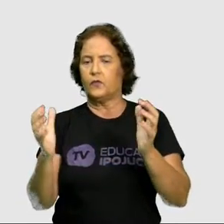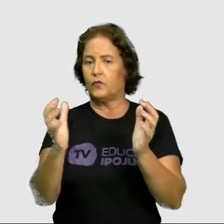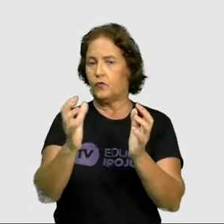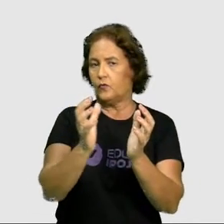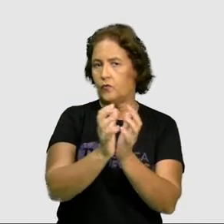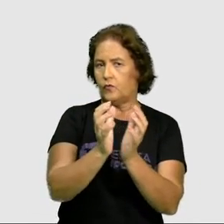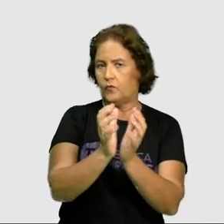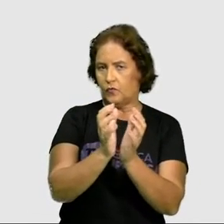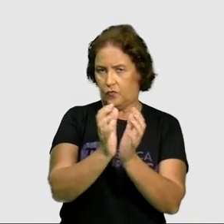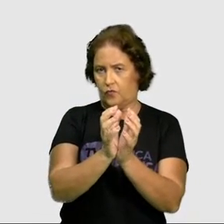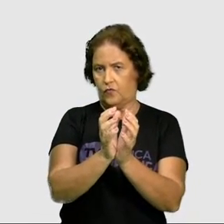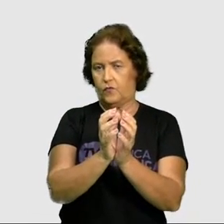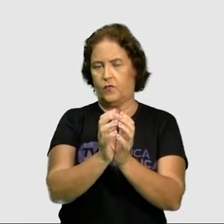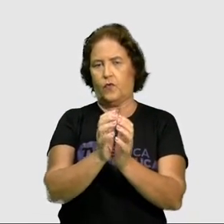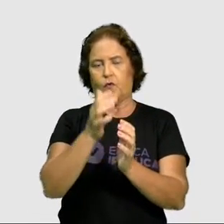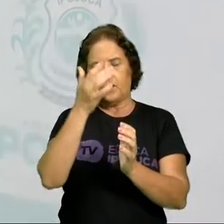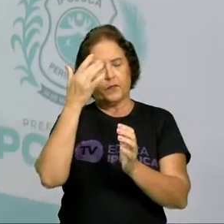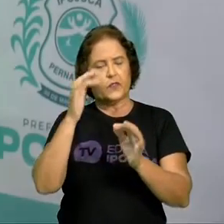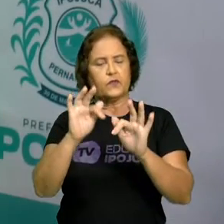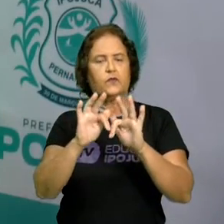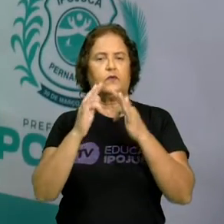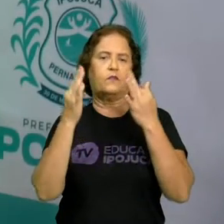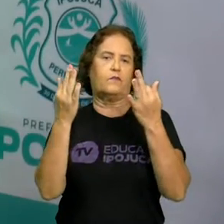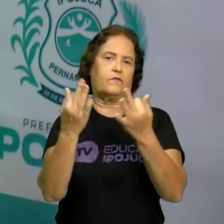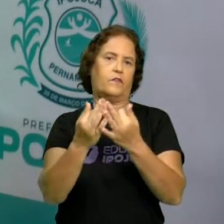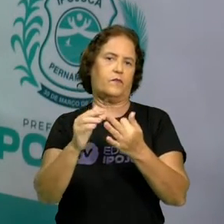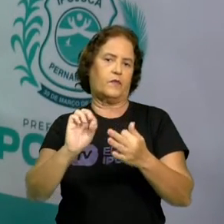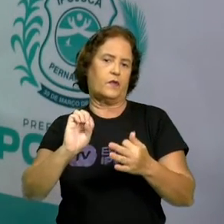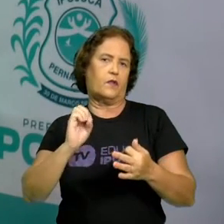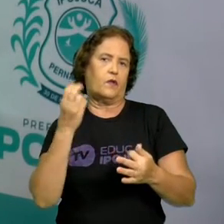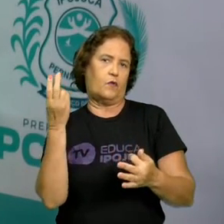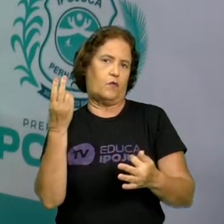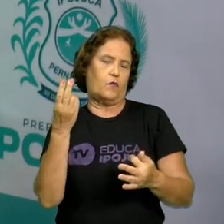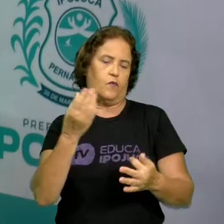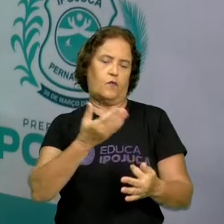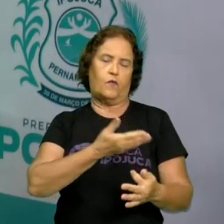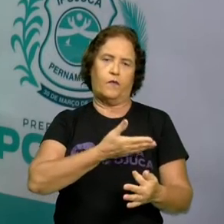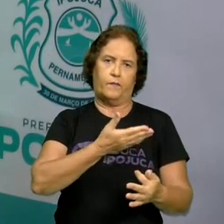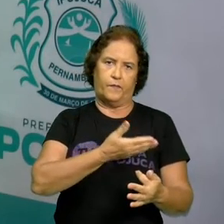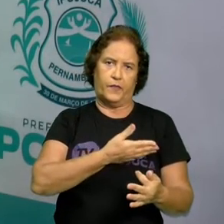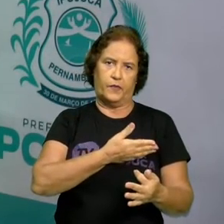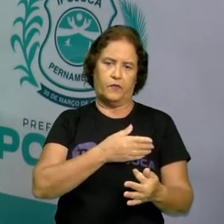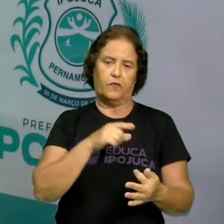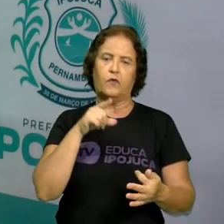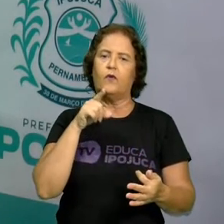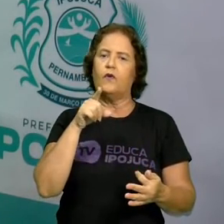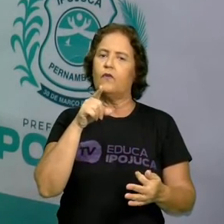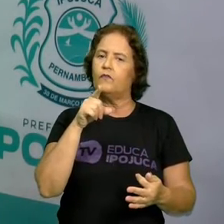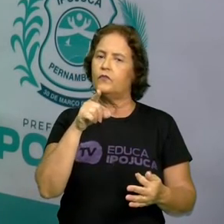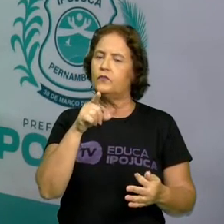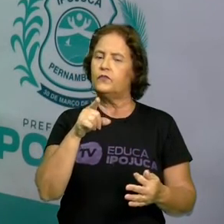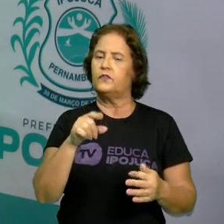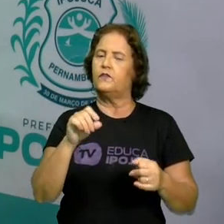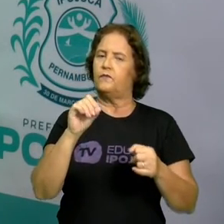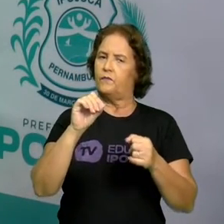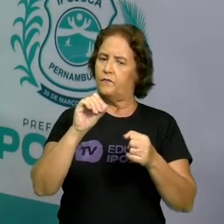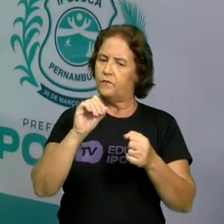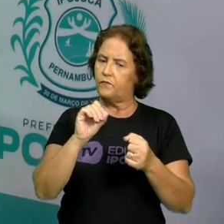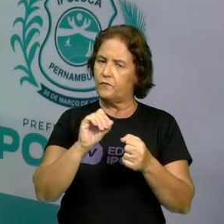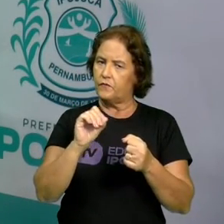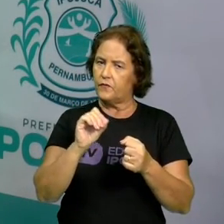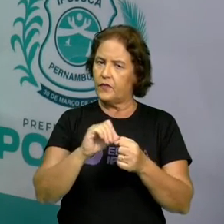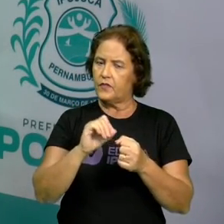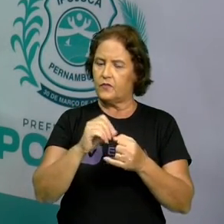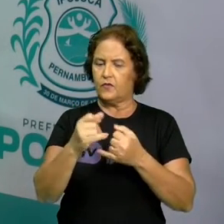de sua família ou amigos. E aí, veja que proposta legal, você trazer uma brincadeira dessa para o seu